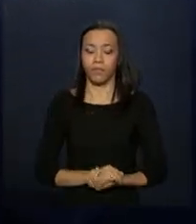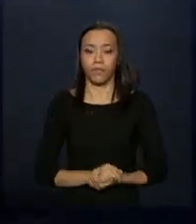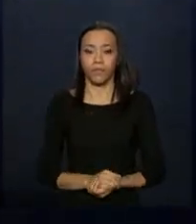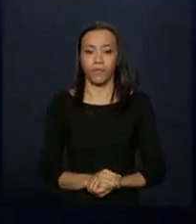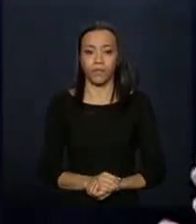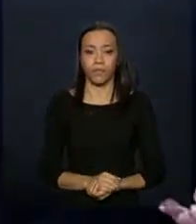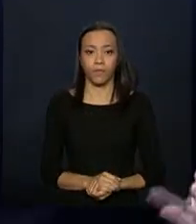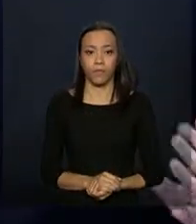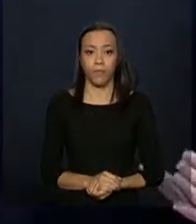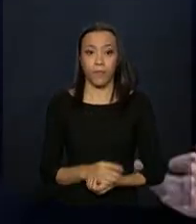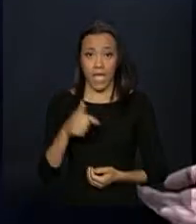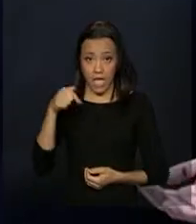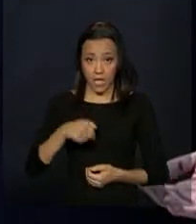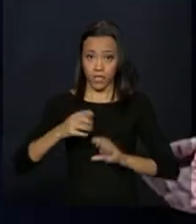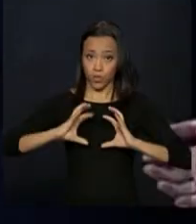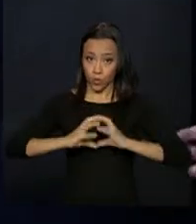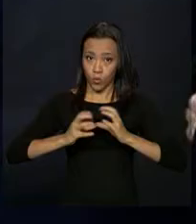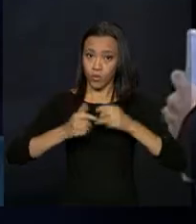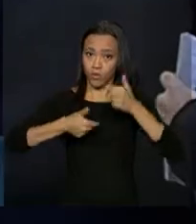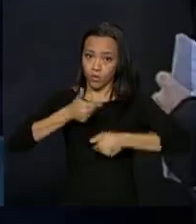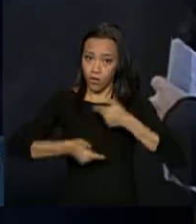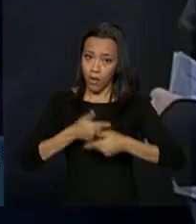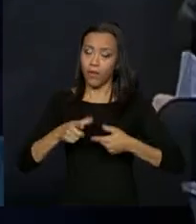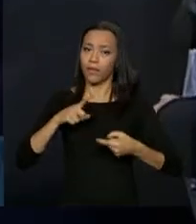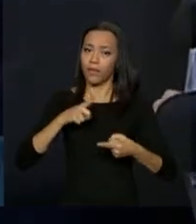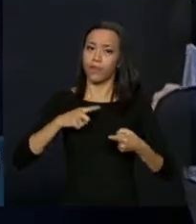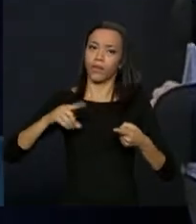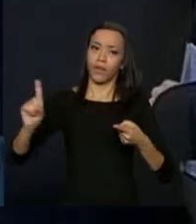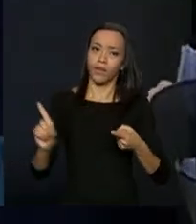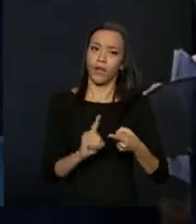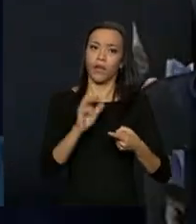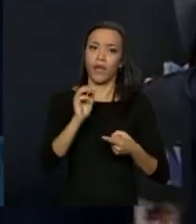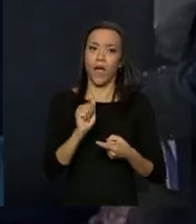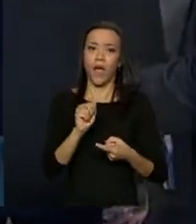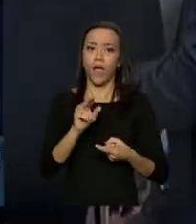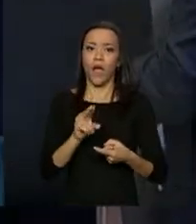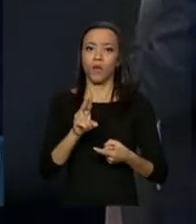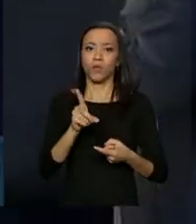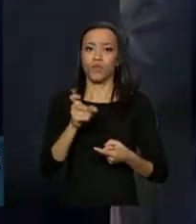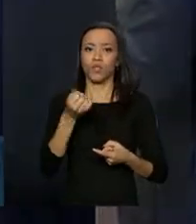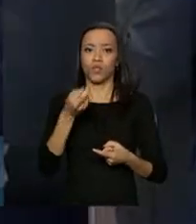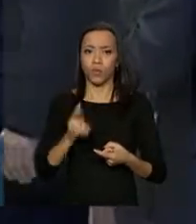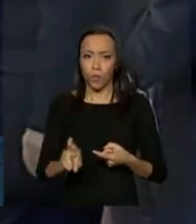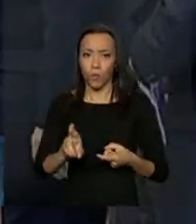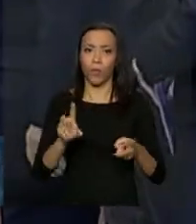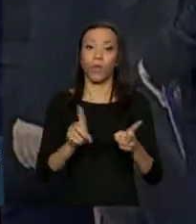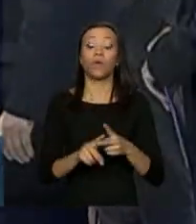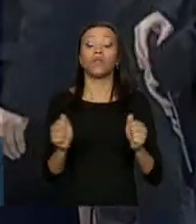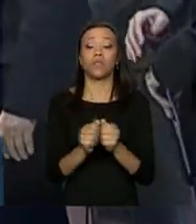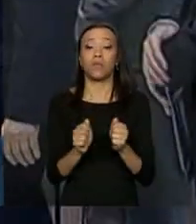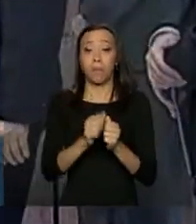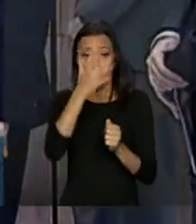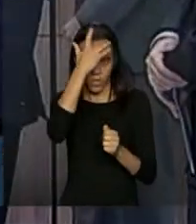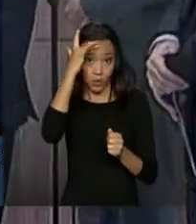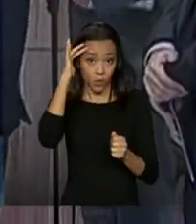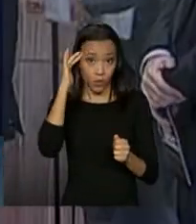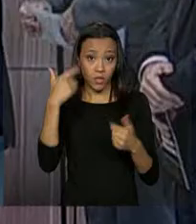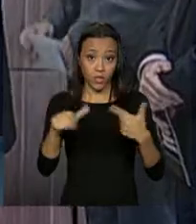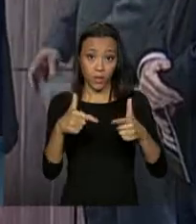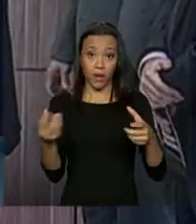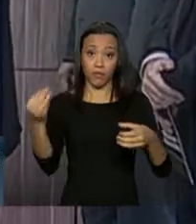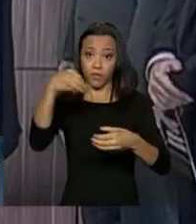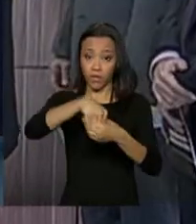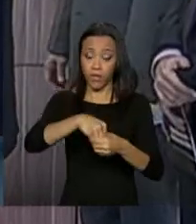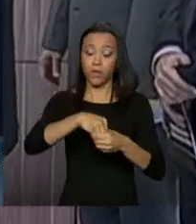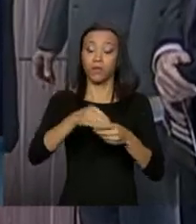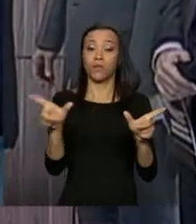O grupo móvel é integrado por auditores fiscais do trabalho, membros do Ministério Público do Trabalho,